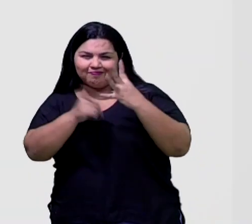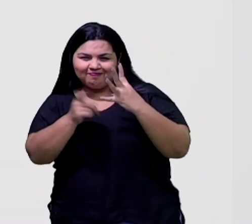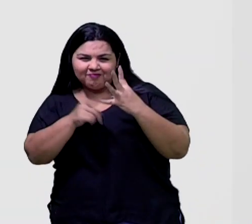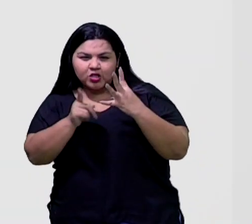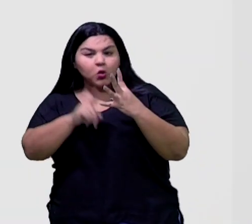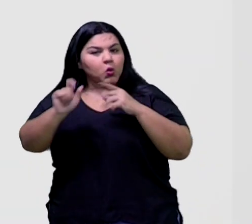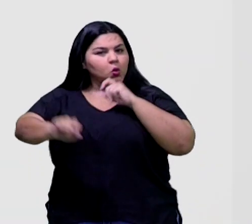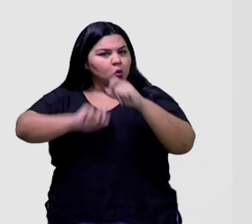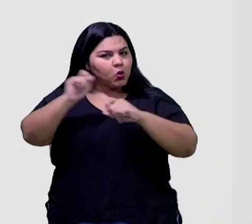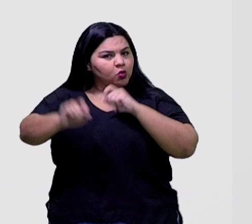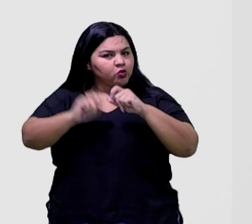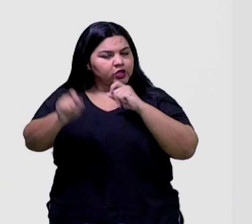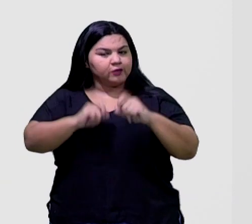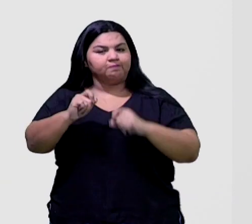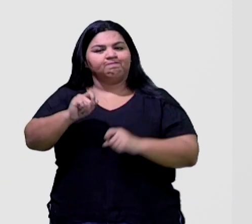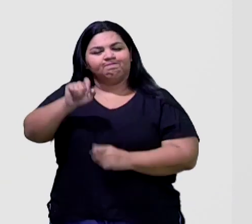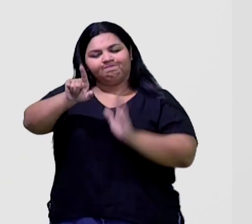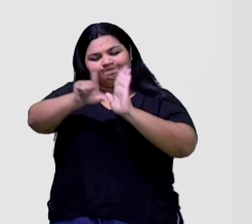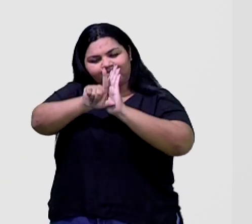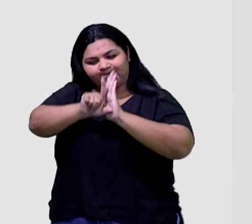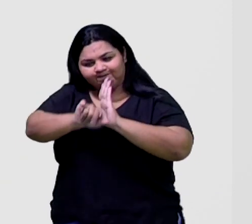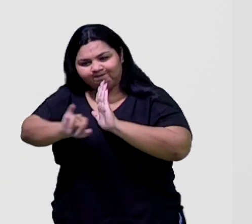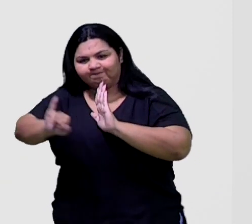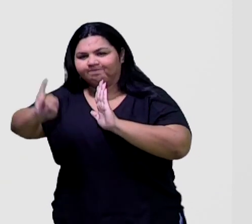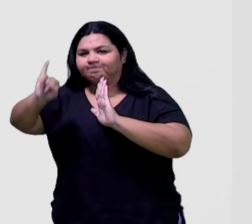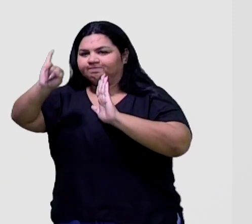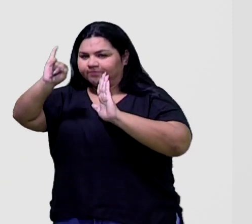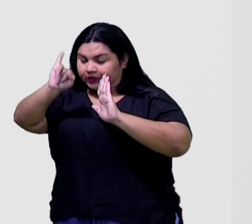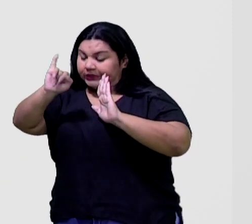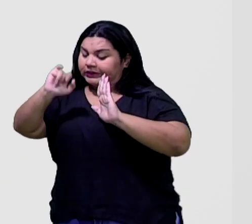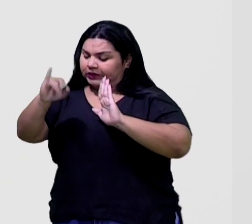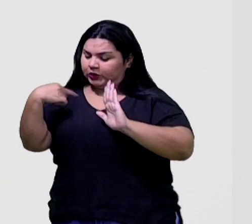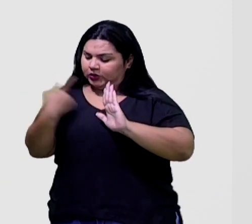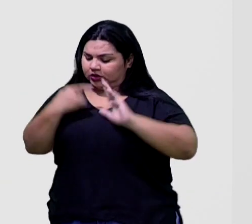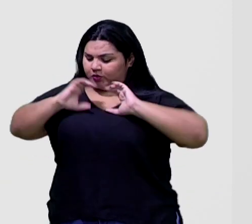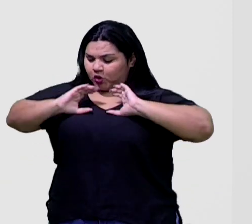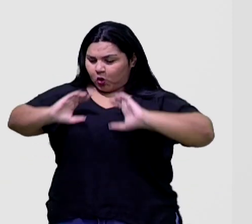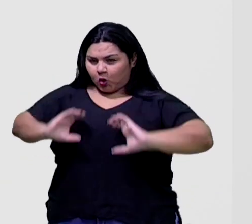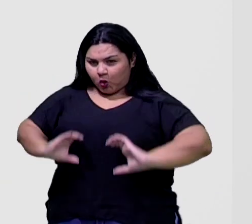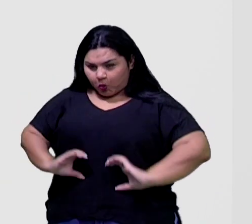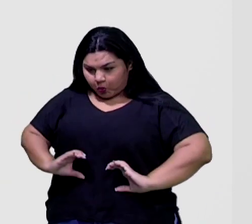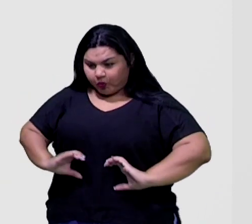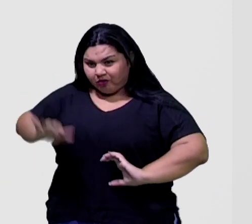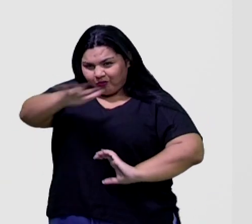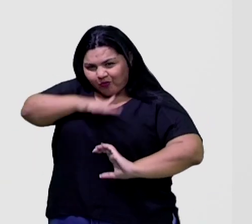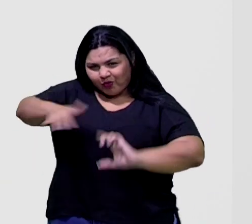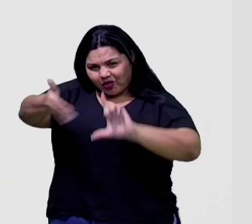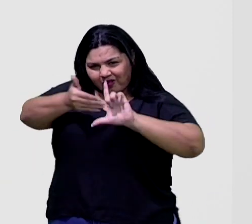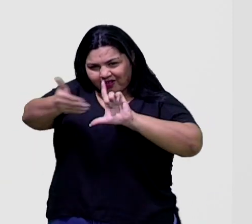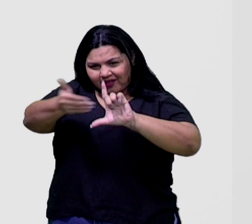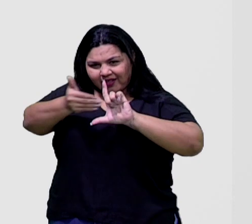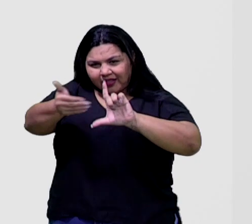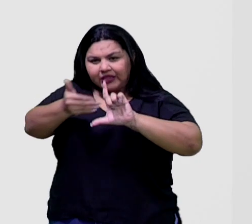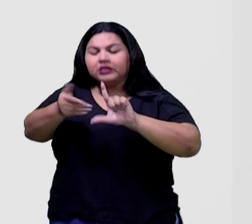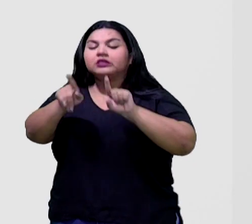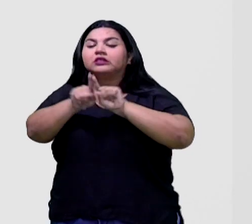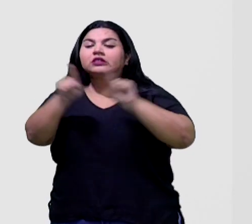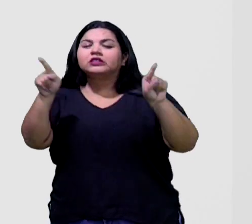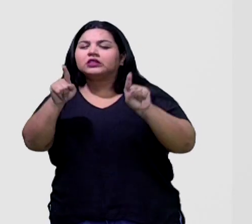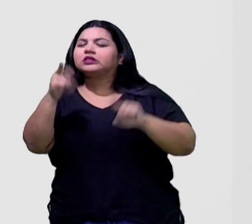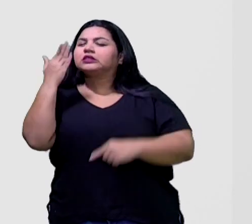lei. Como eu falei pra vocês, não é? Quando a gente tem esse comportamento num ambiente virtual e como a gente tem também como